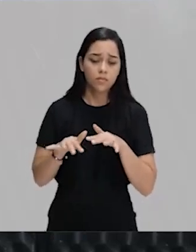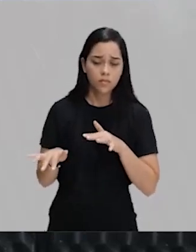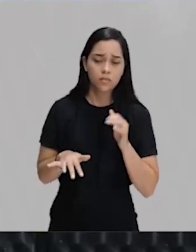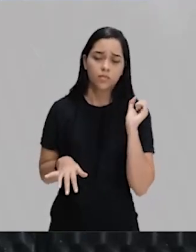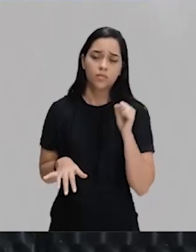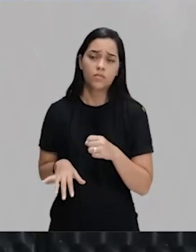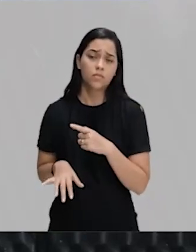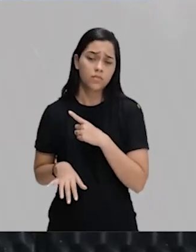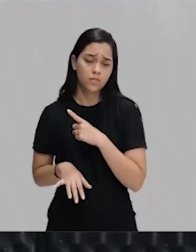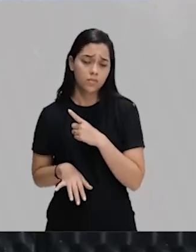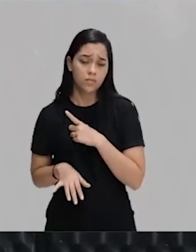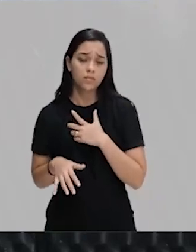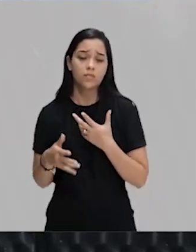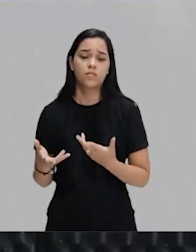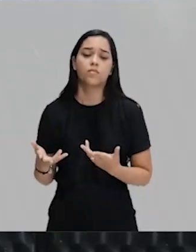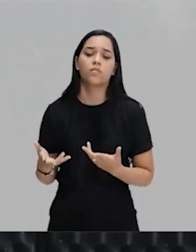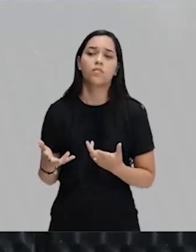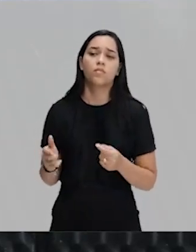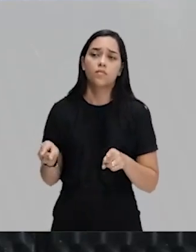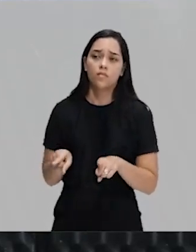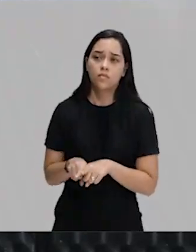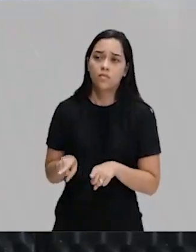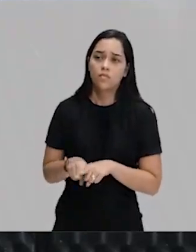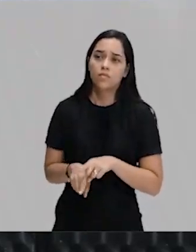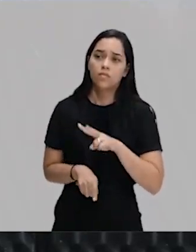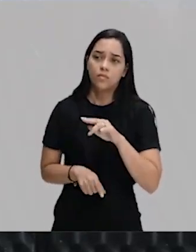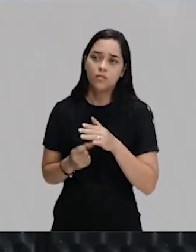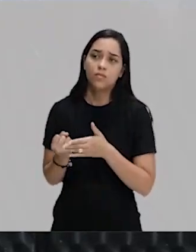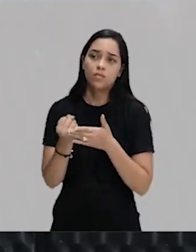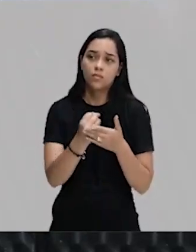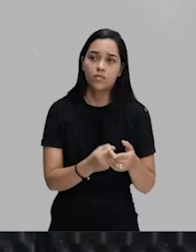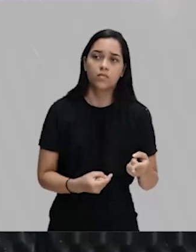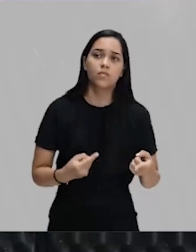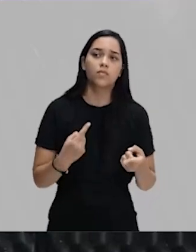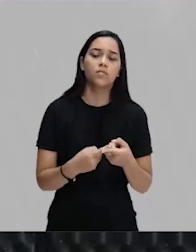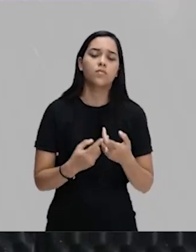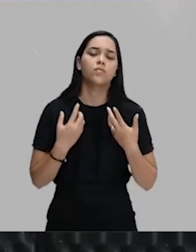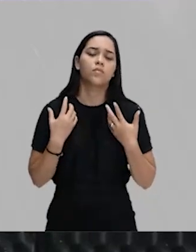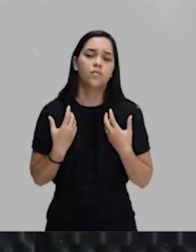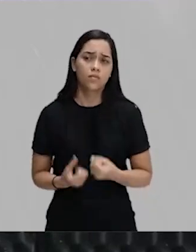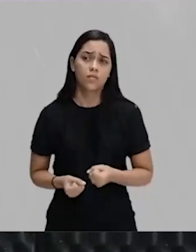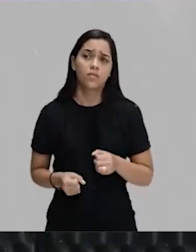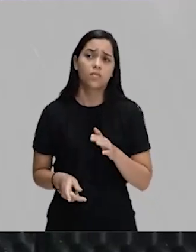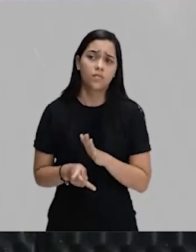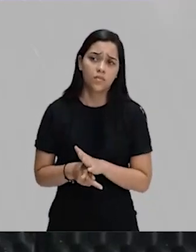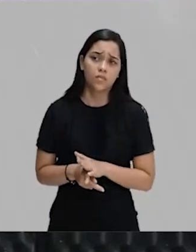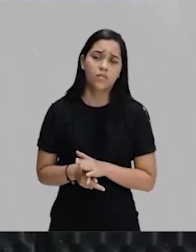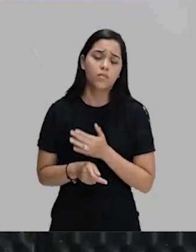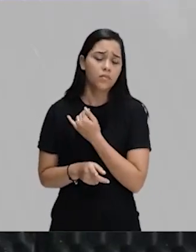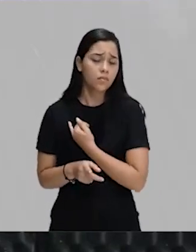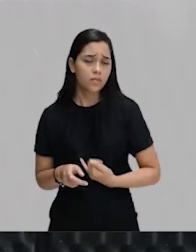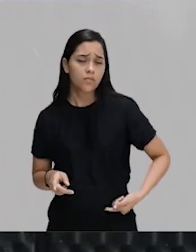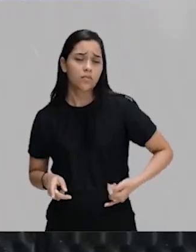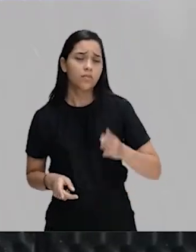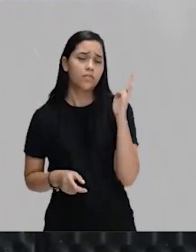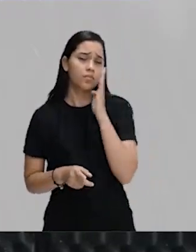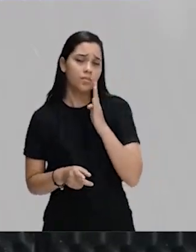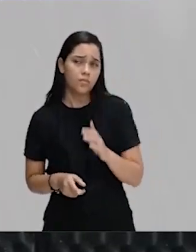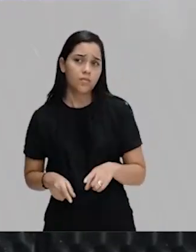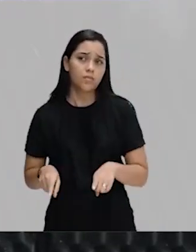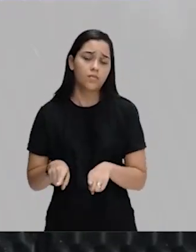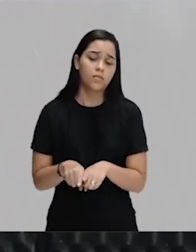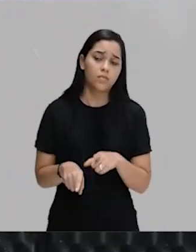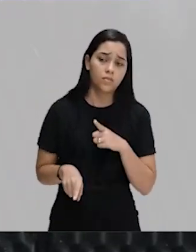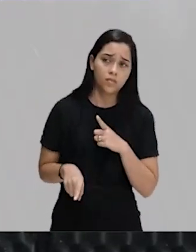certa medida ele também vai contribuir para o desgaste do Império Brasileiro vai contribuir para esse